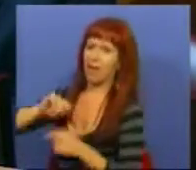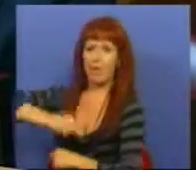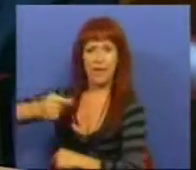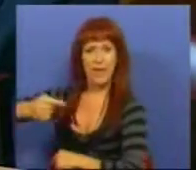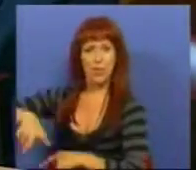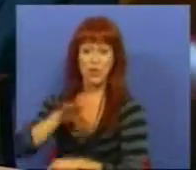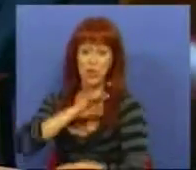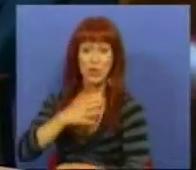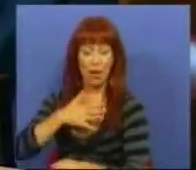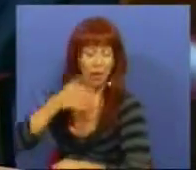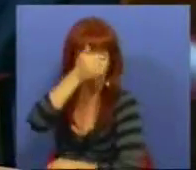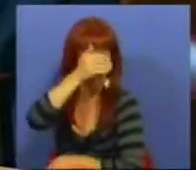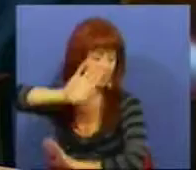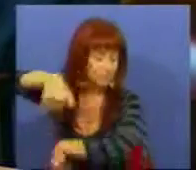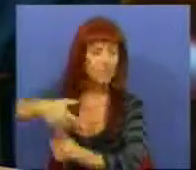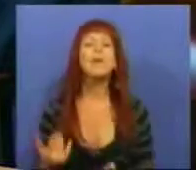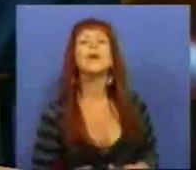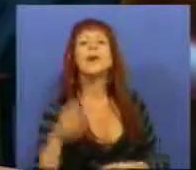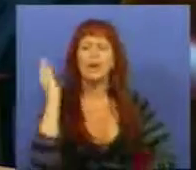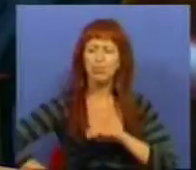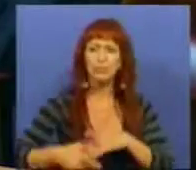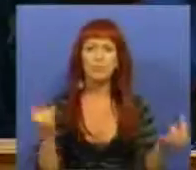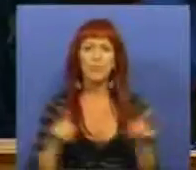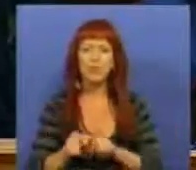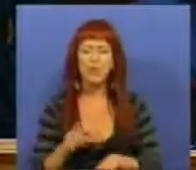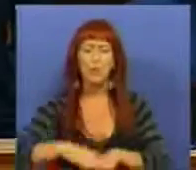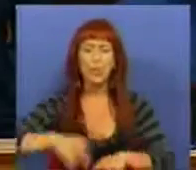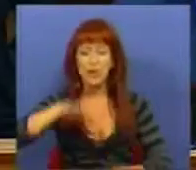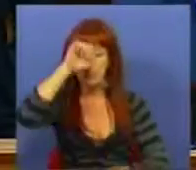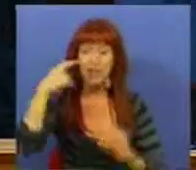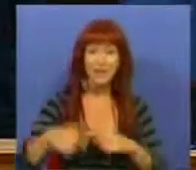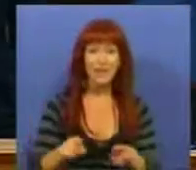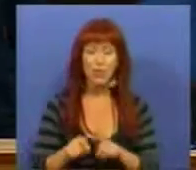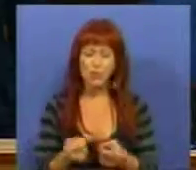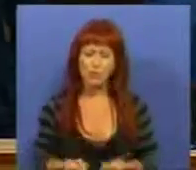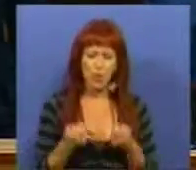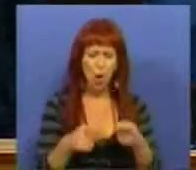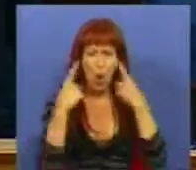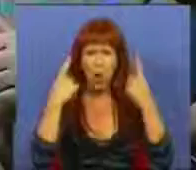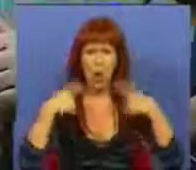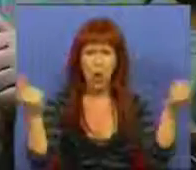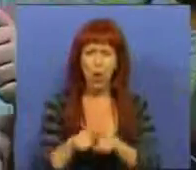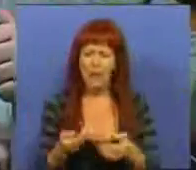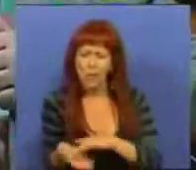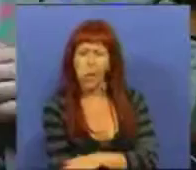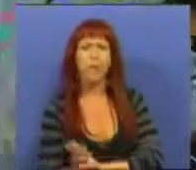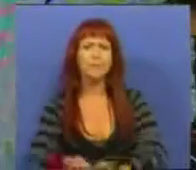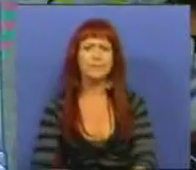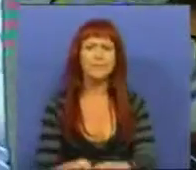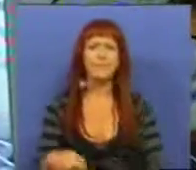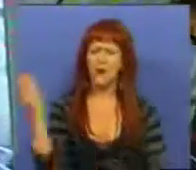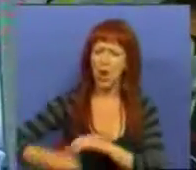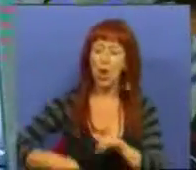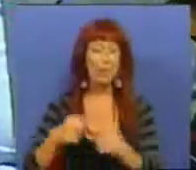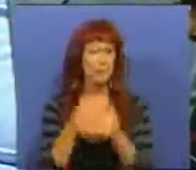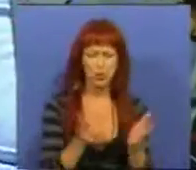e que os senhores não querem ver. A bruta é o facto de o Governo ter metido o investimento público na gaveta. A bruta